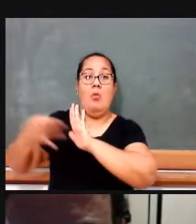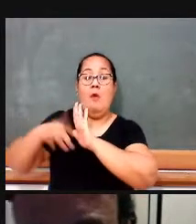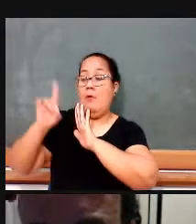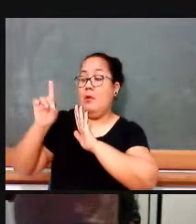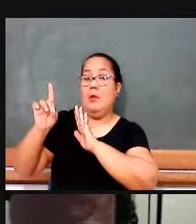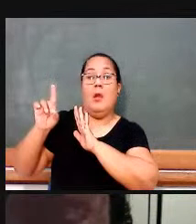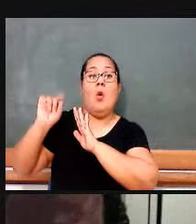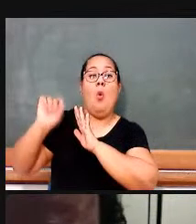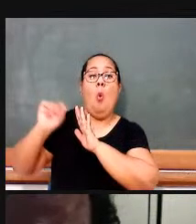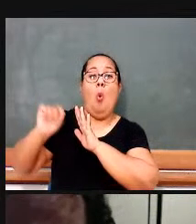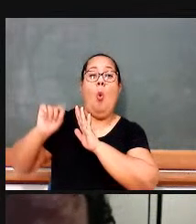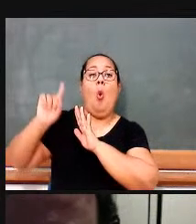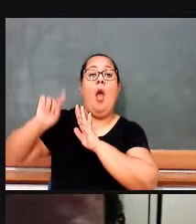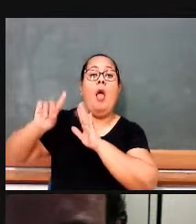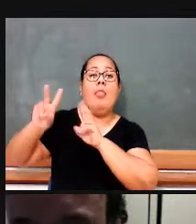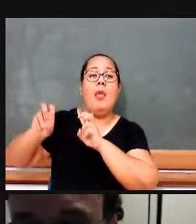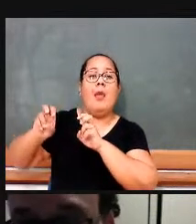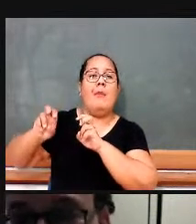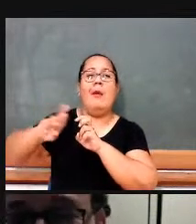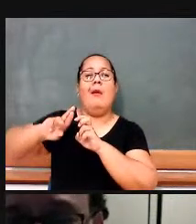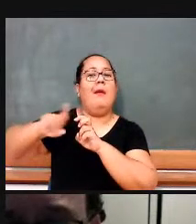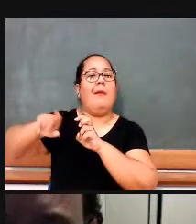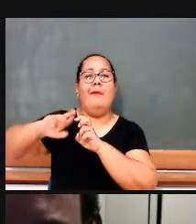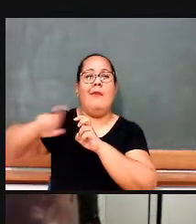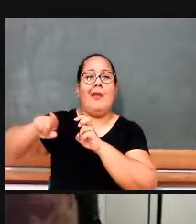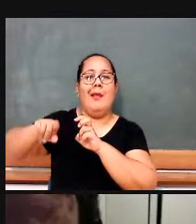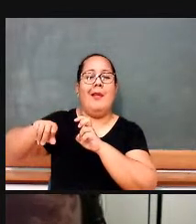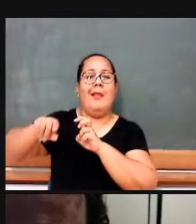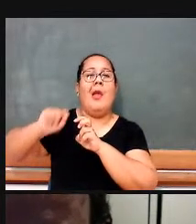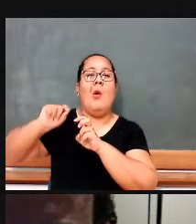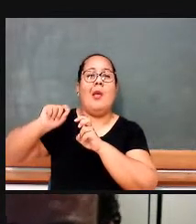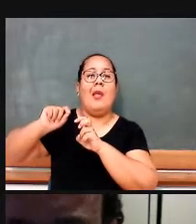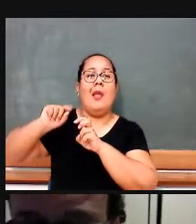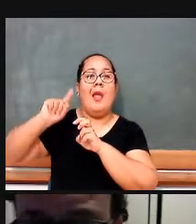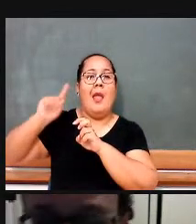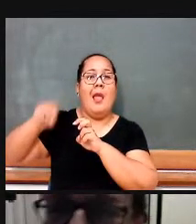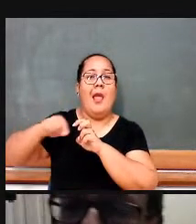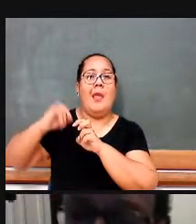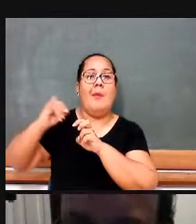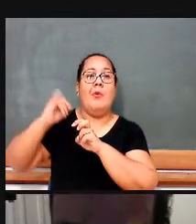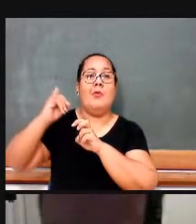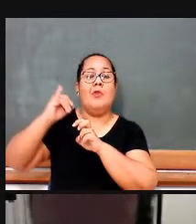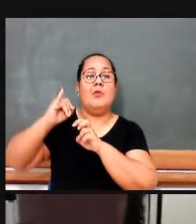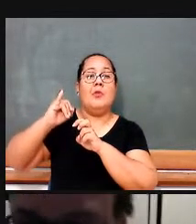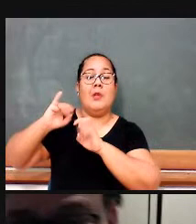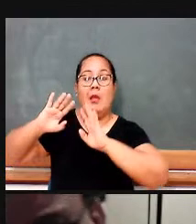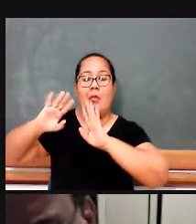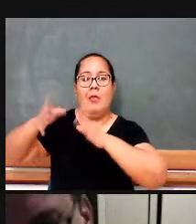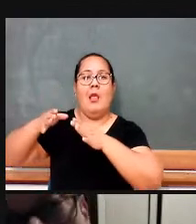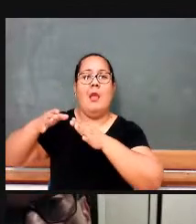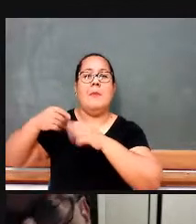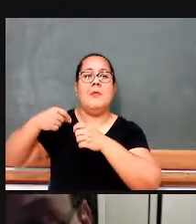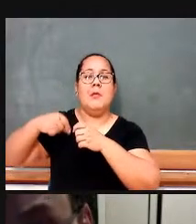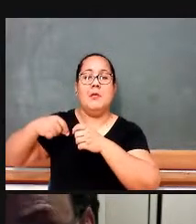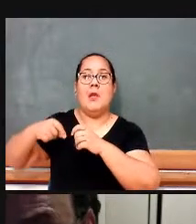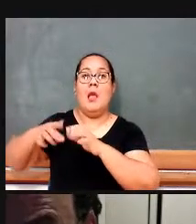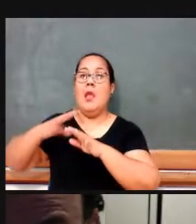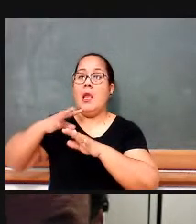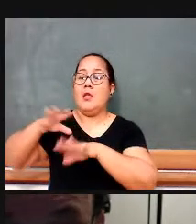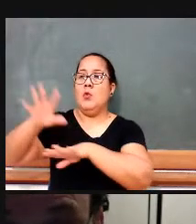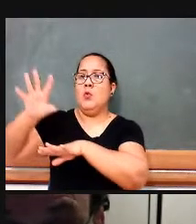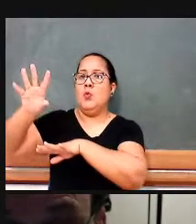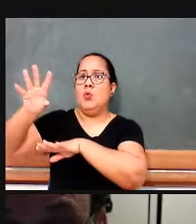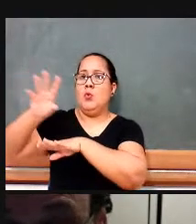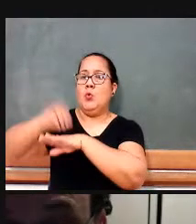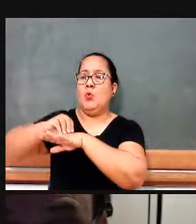proposta, isto foi minimizado por considerar que essa opção valoriza mais a organização do conhecimento já construído,